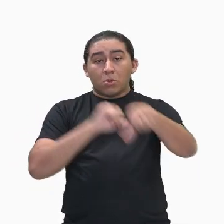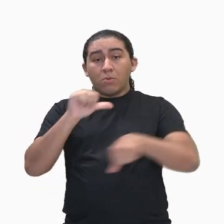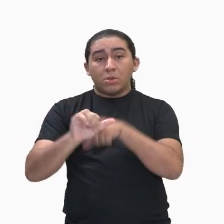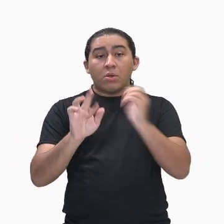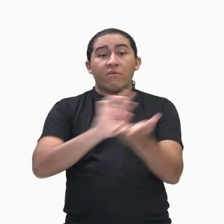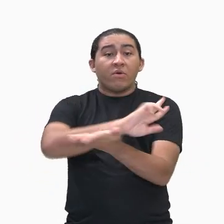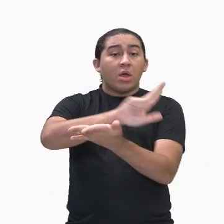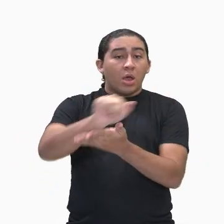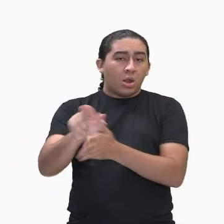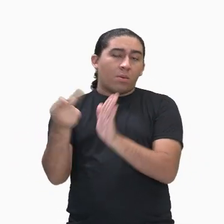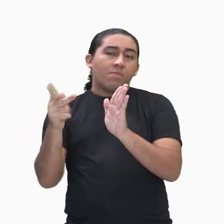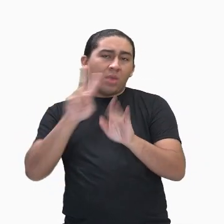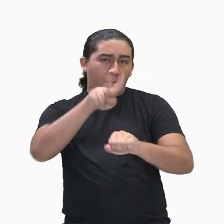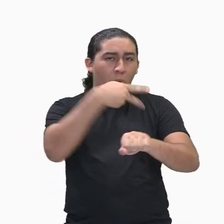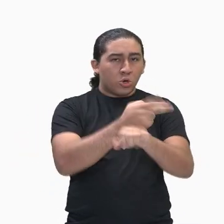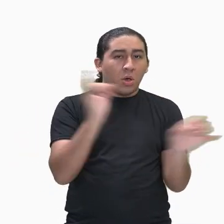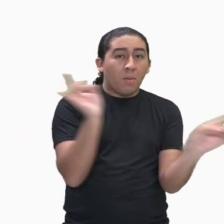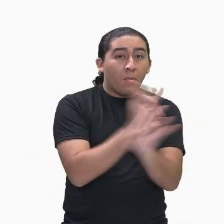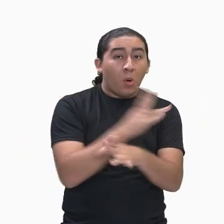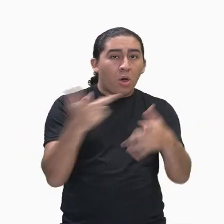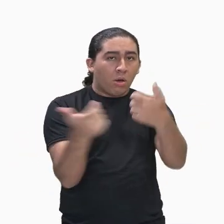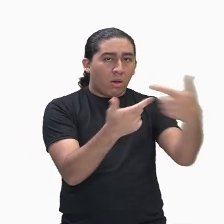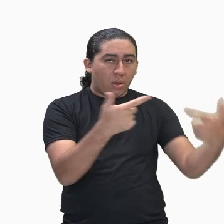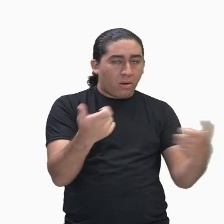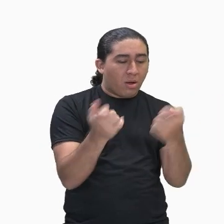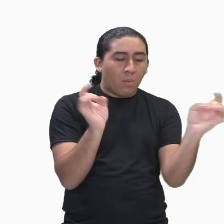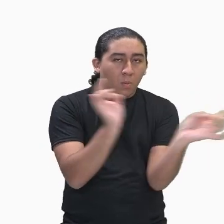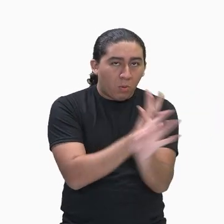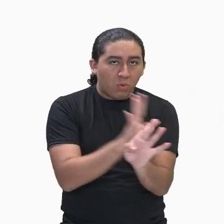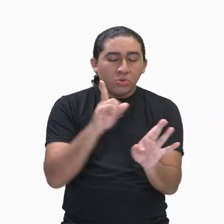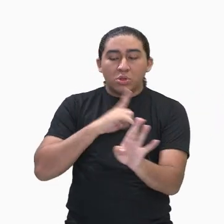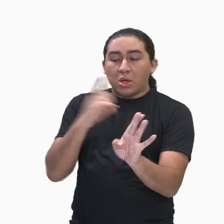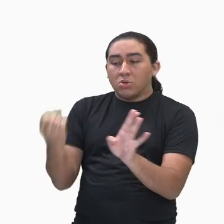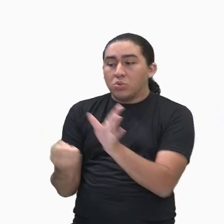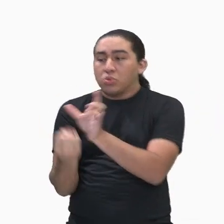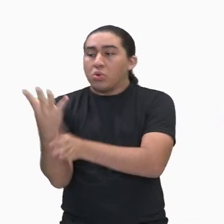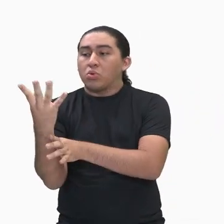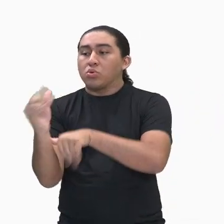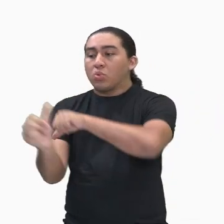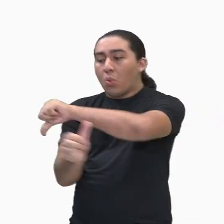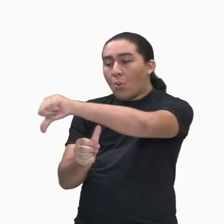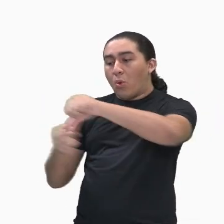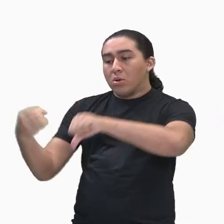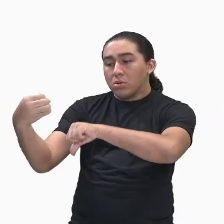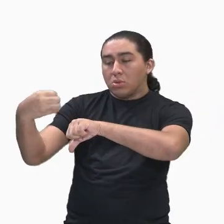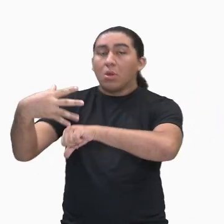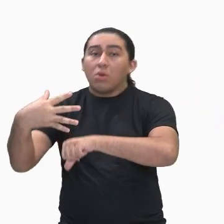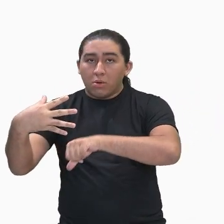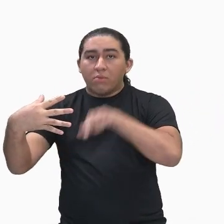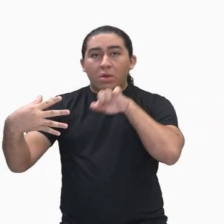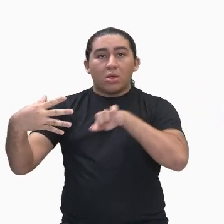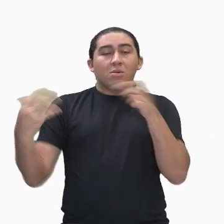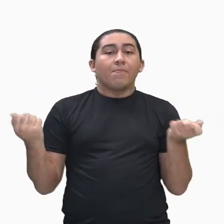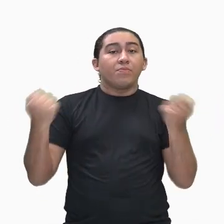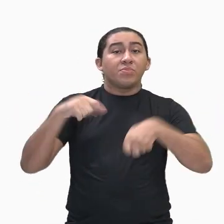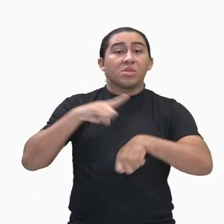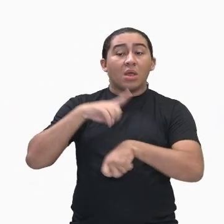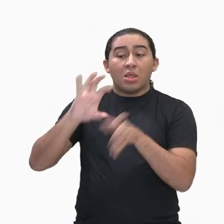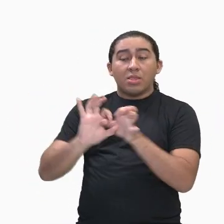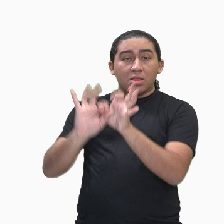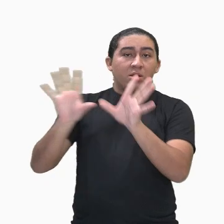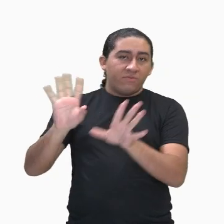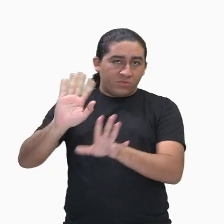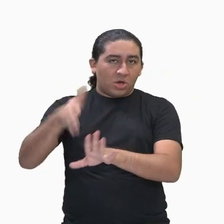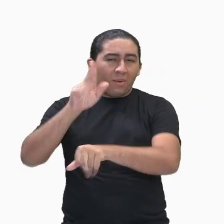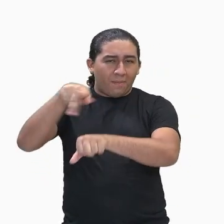transformações e renovações após a Guerra da Restauração. A qual concedeu a independência ao